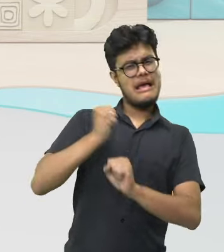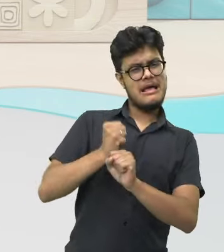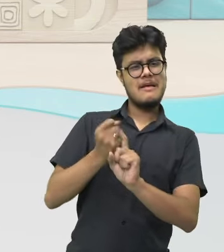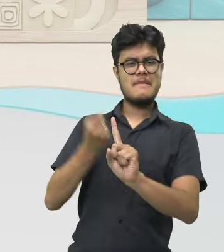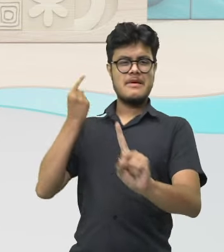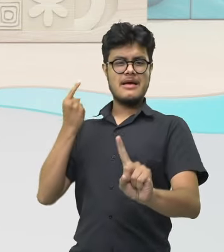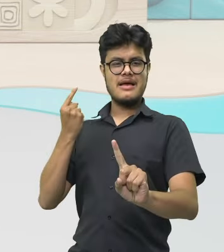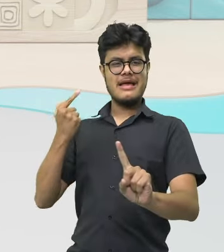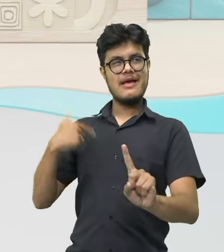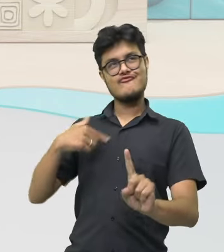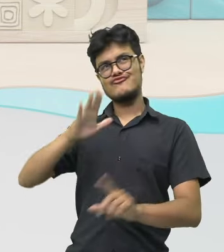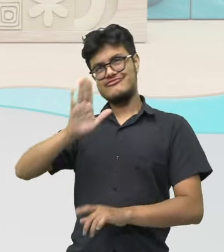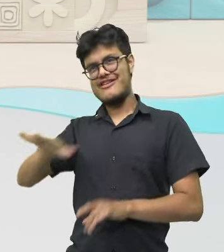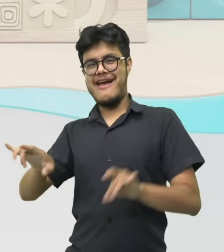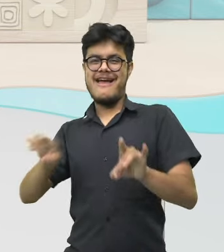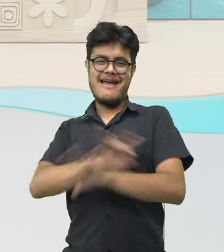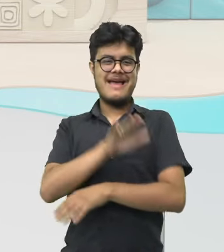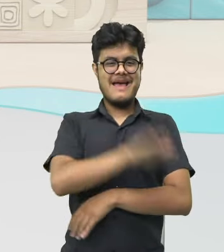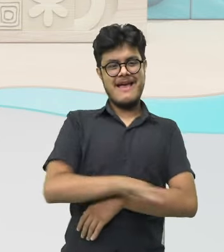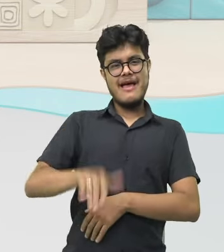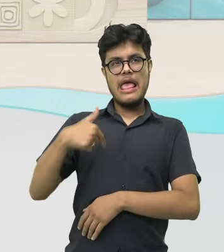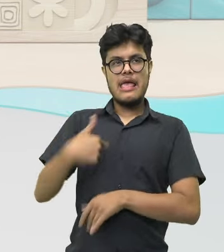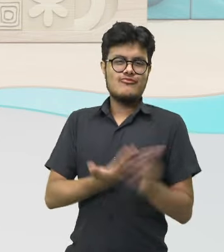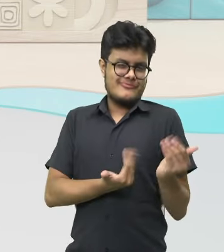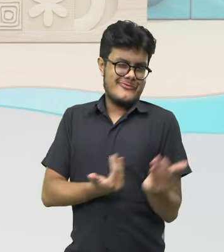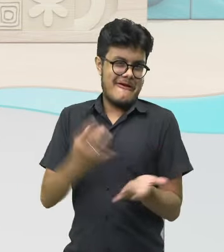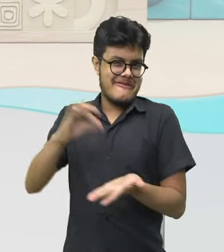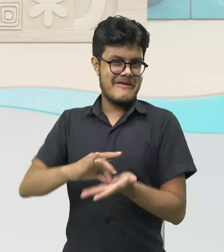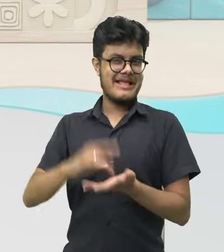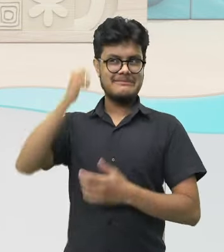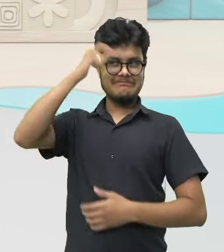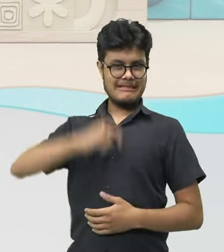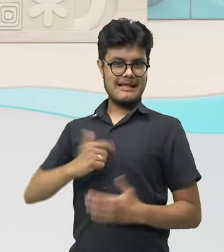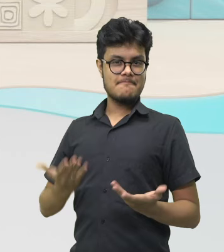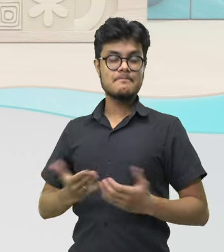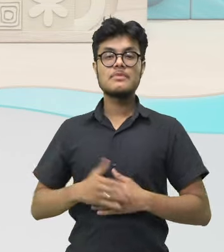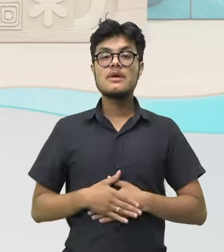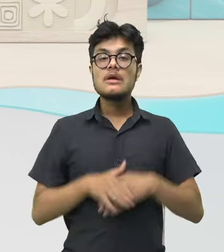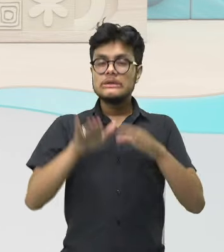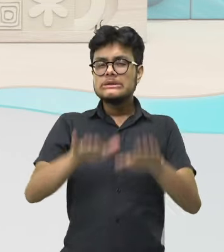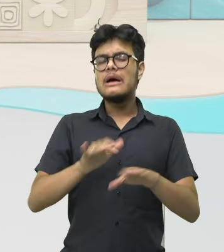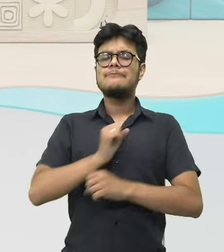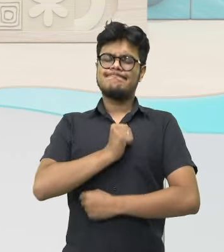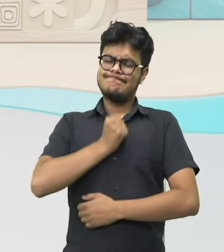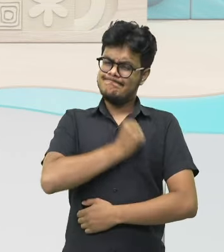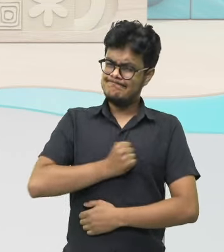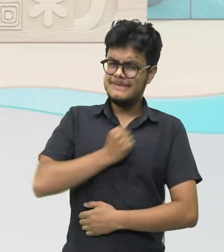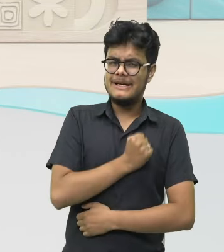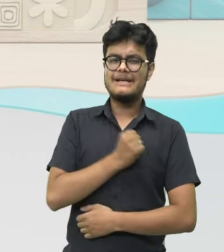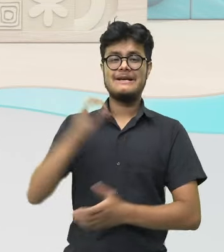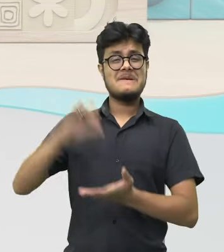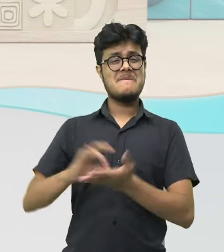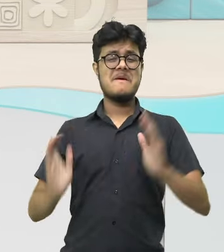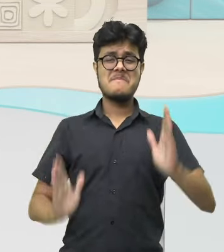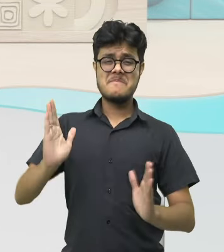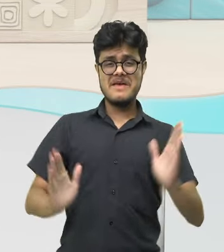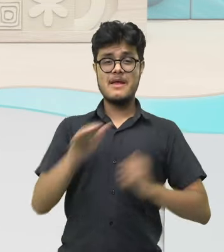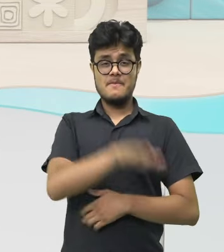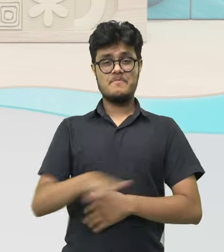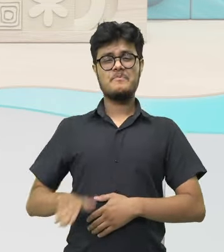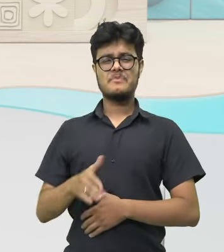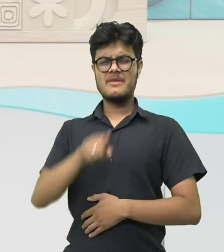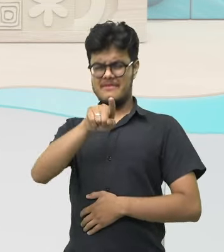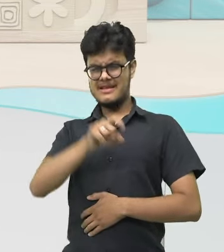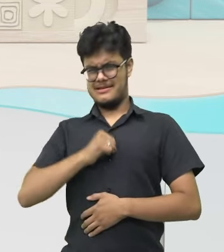eu saí do meu período de infância porque eu sou muito jovem, né? E então, eu tenho saudade da minha infância. Vocês têm